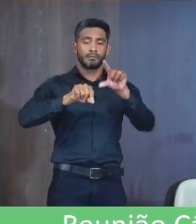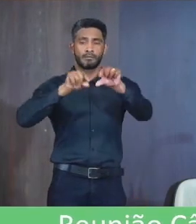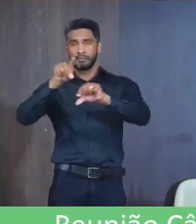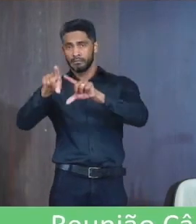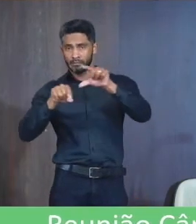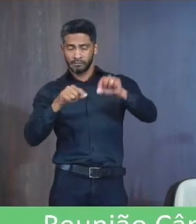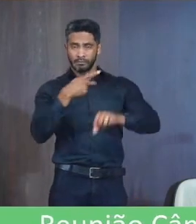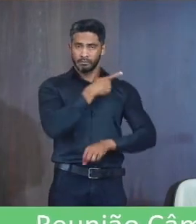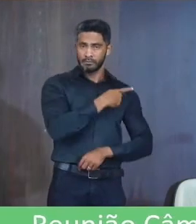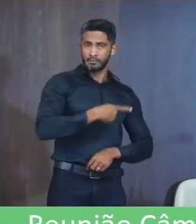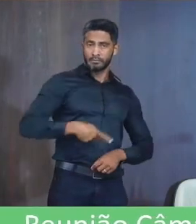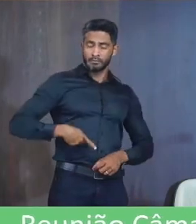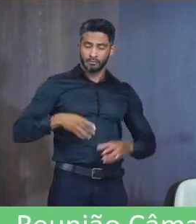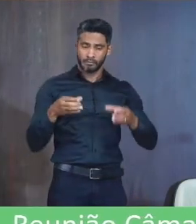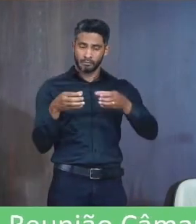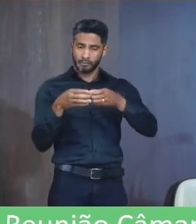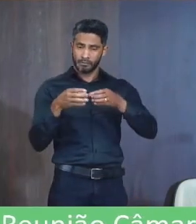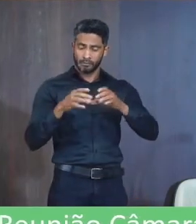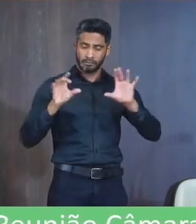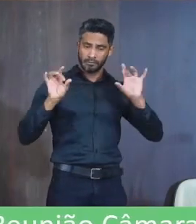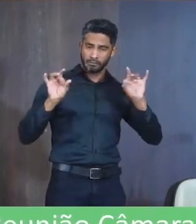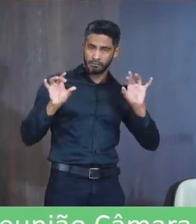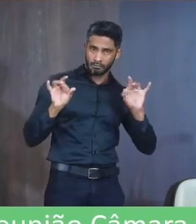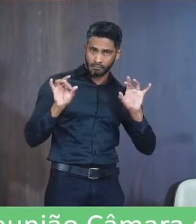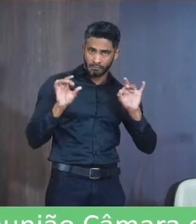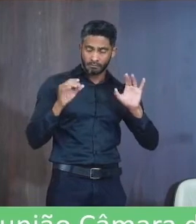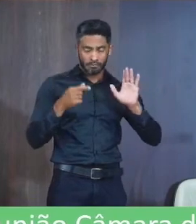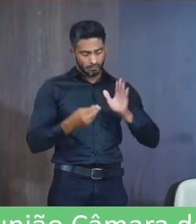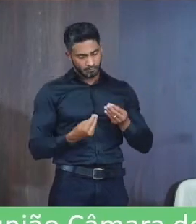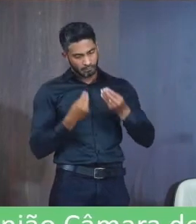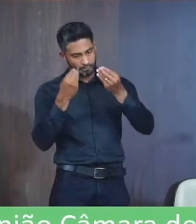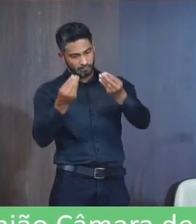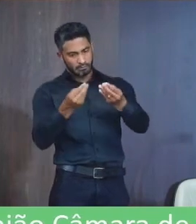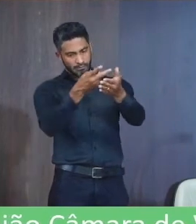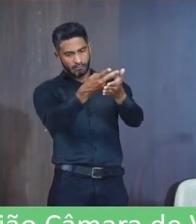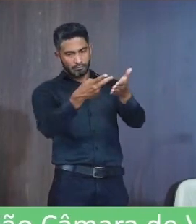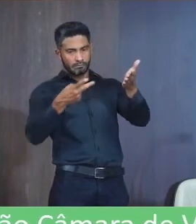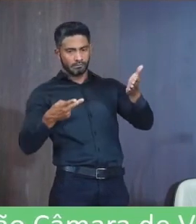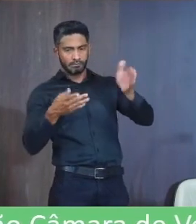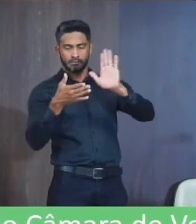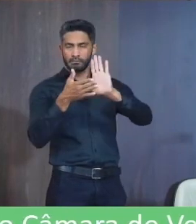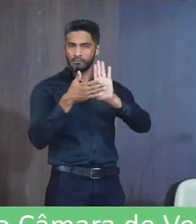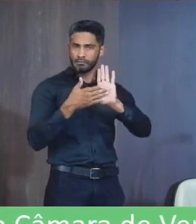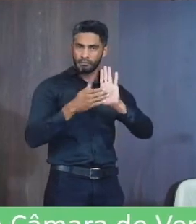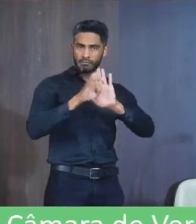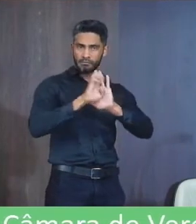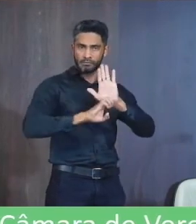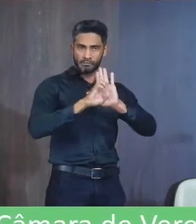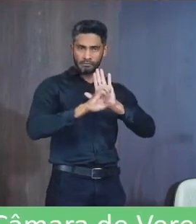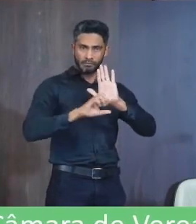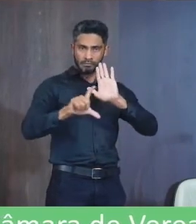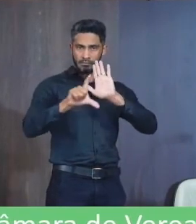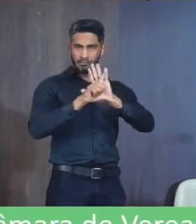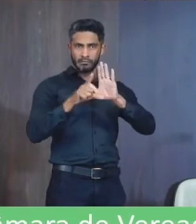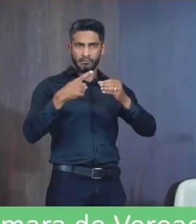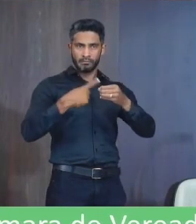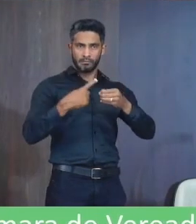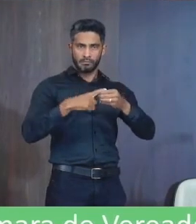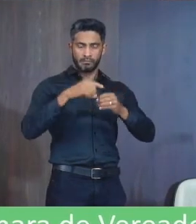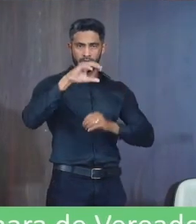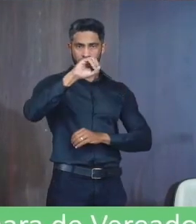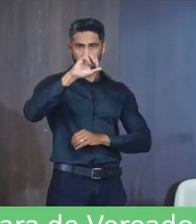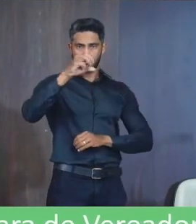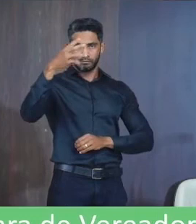pelo Sr. Presidente Comissão Especial para exarar parecer Sobre a proposta da Emenda à Lei Orgânica Municipal